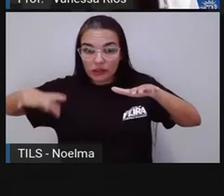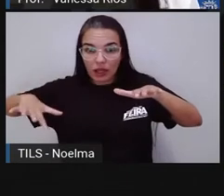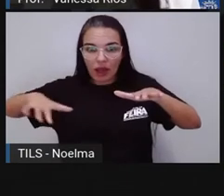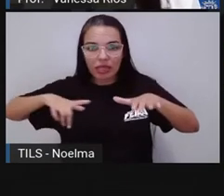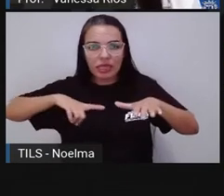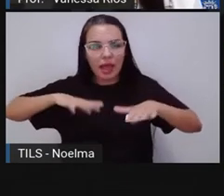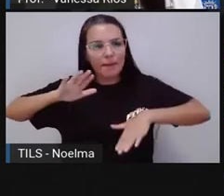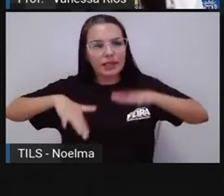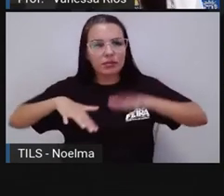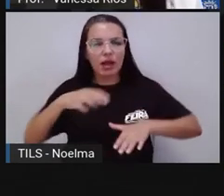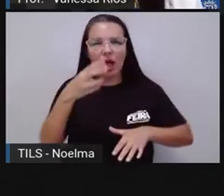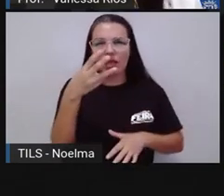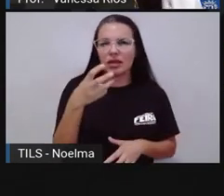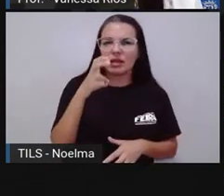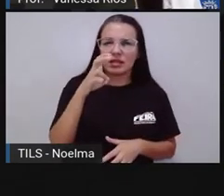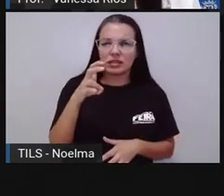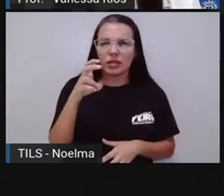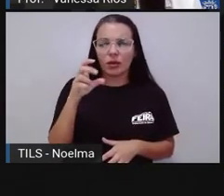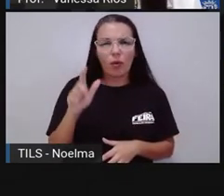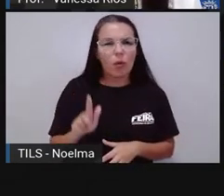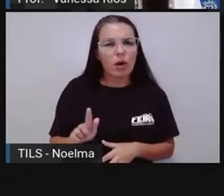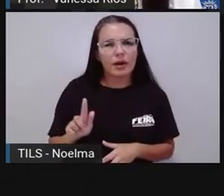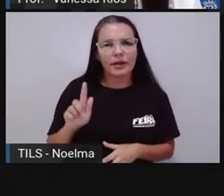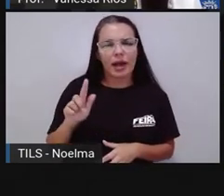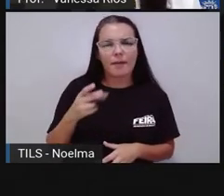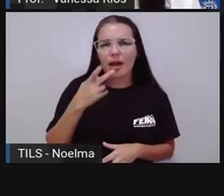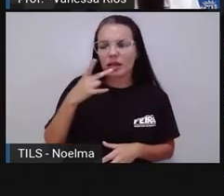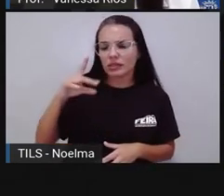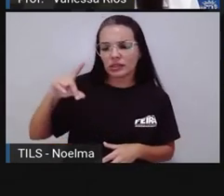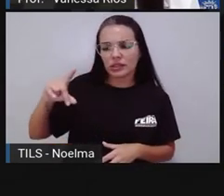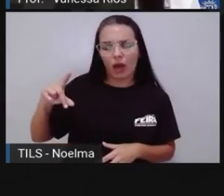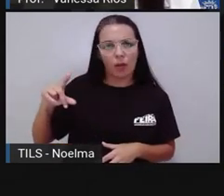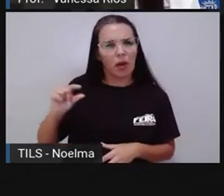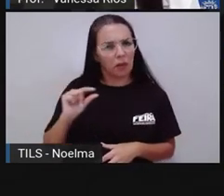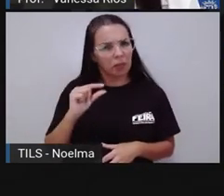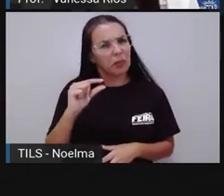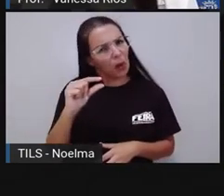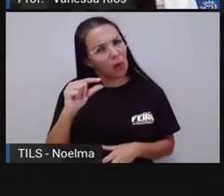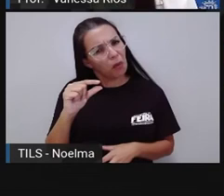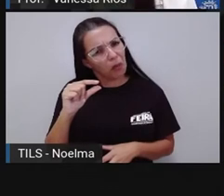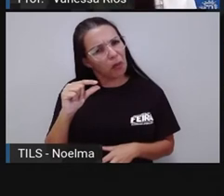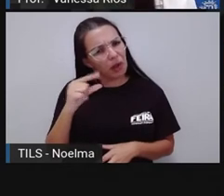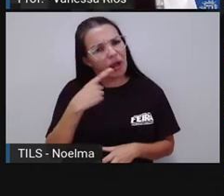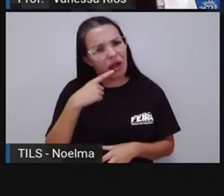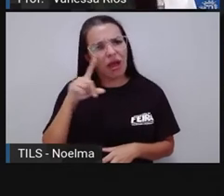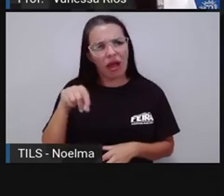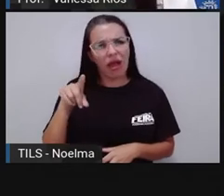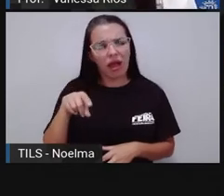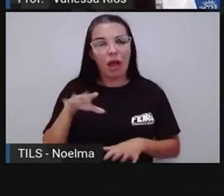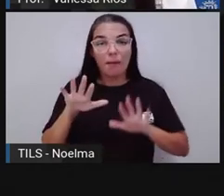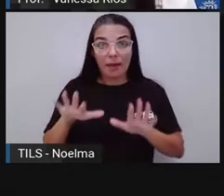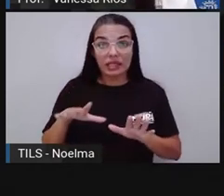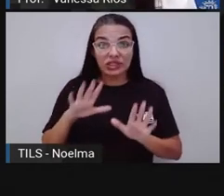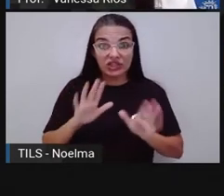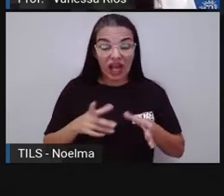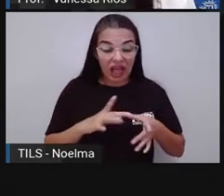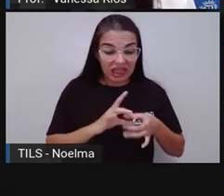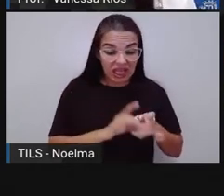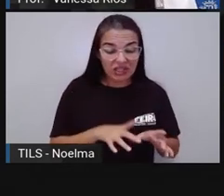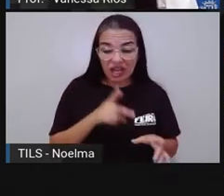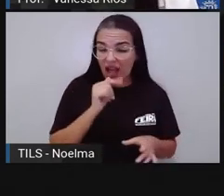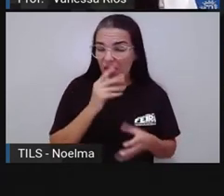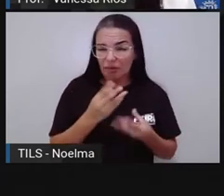gramas de sal. Então, a gente percebe aí uma quantidade, né, pequena de sal que já deixa a água muito